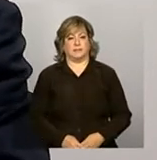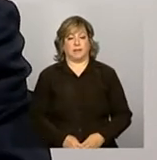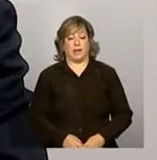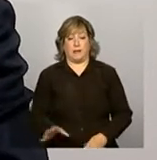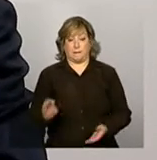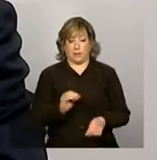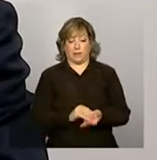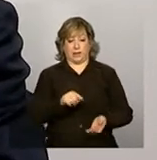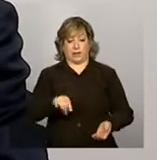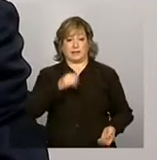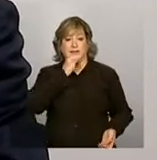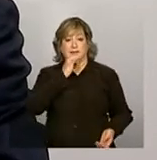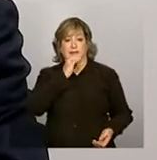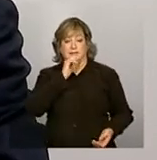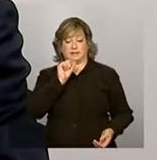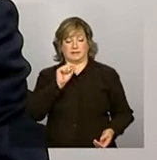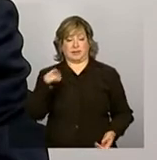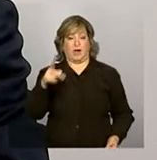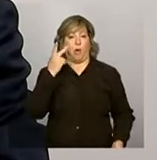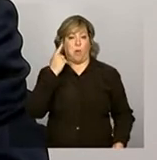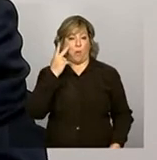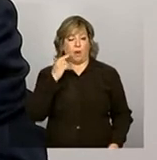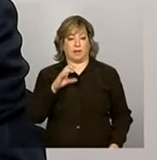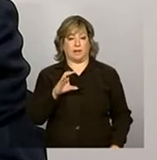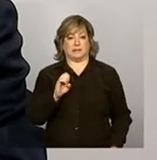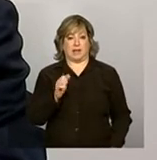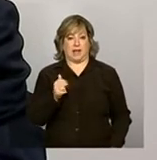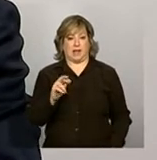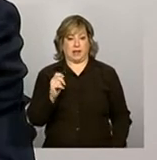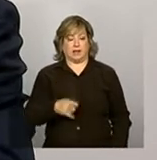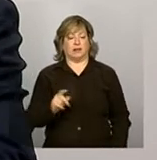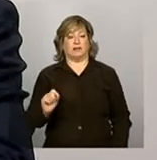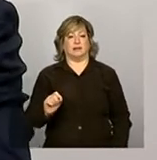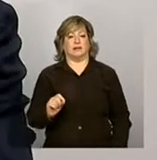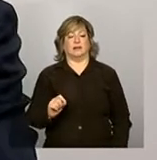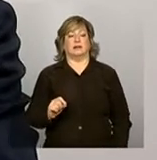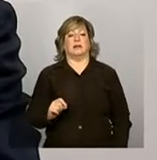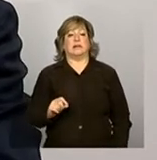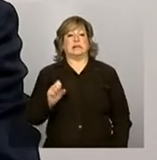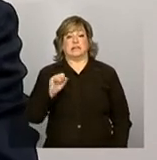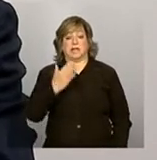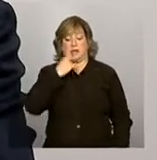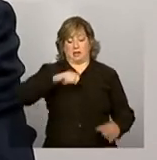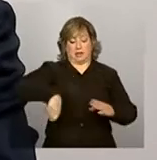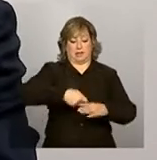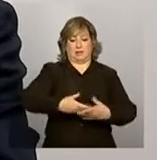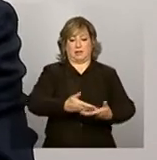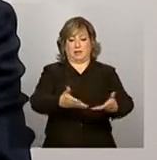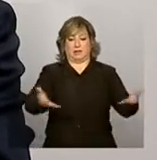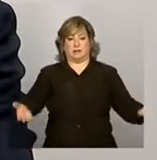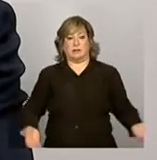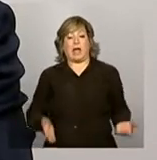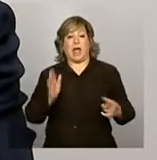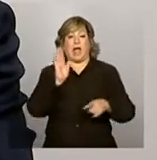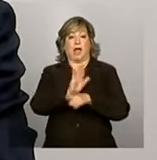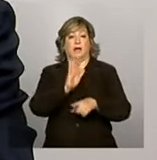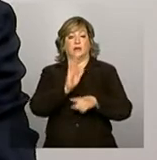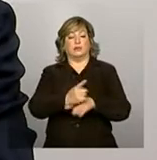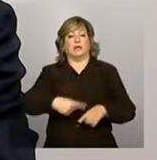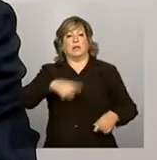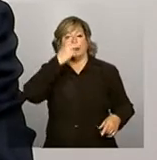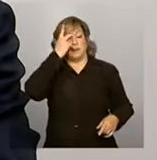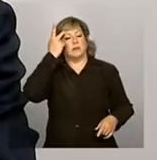caso específico de Canindé, o que eu entendo é se há um refeitório que é voltado para os beneficiários,